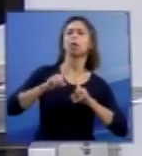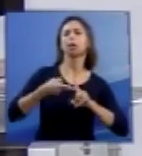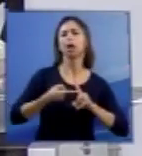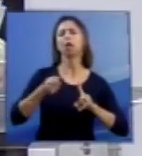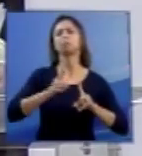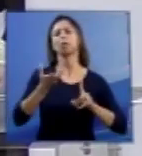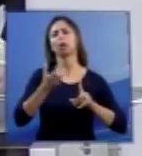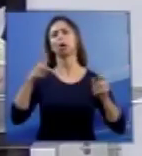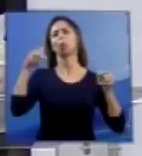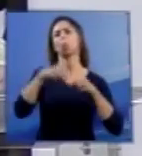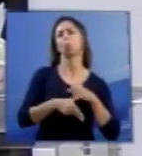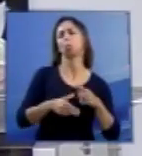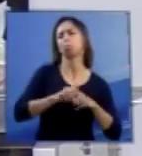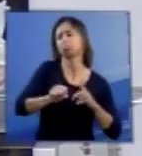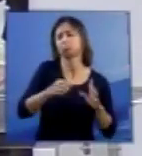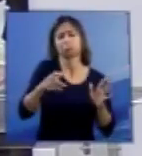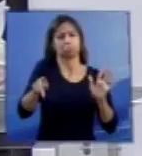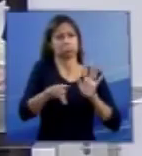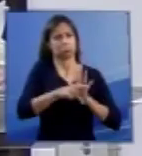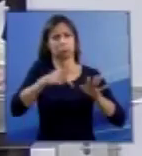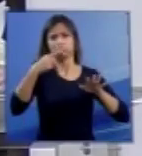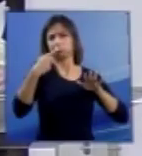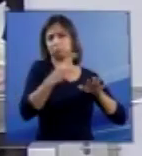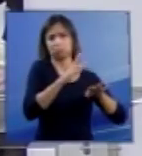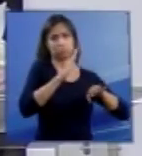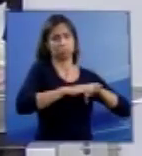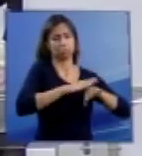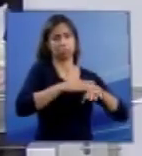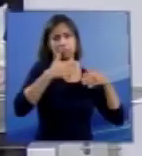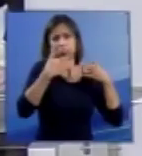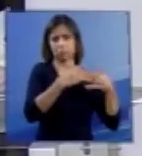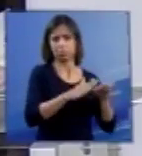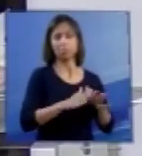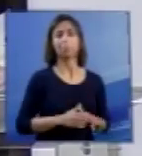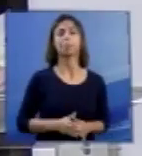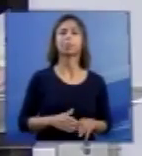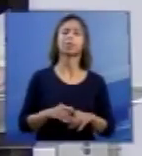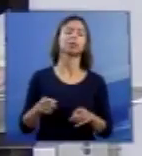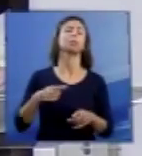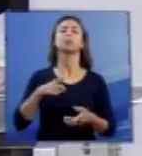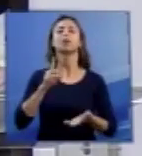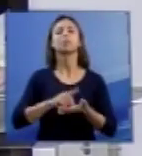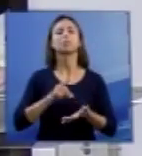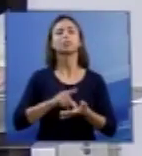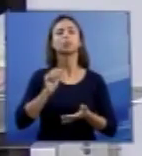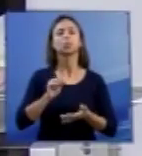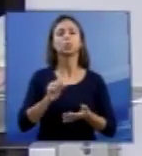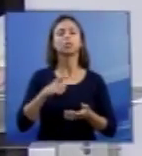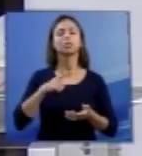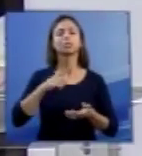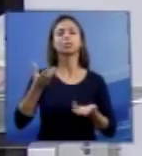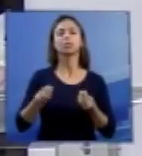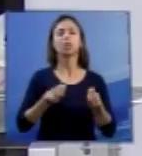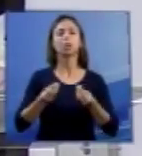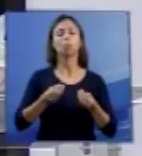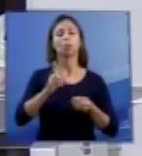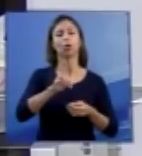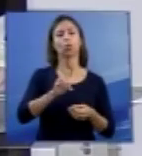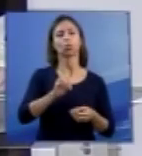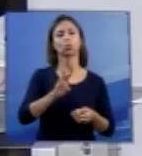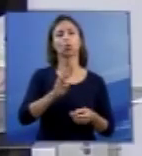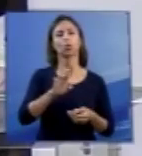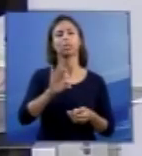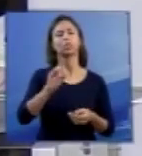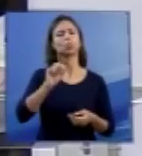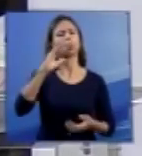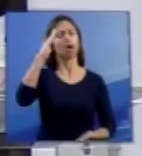apresentem como oriundos de um campo laico, científico, são, na verdade, a expressão de uma doutrina e de